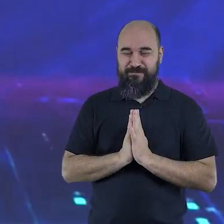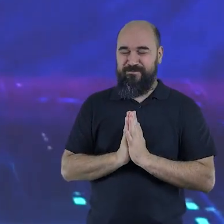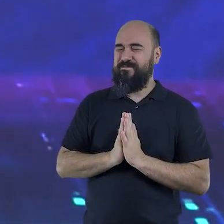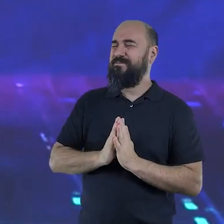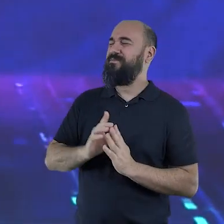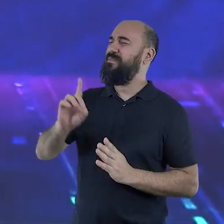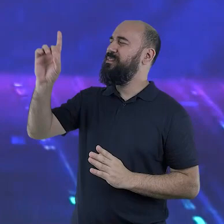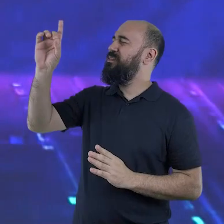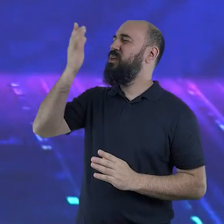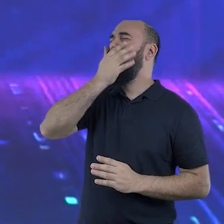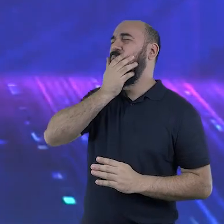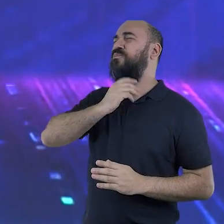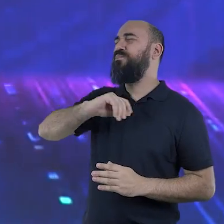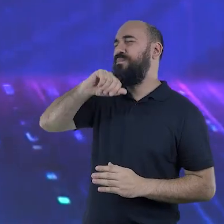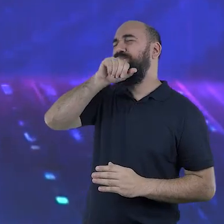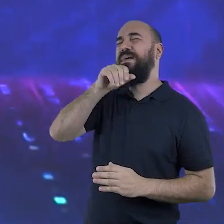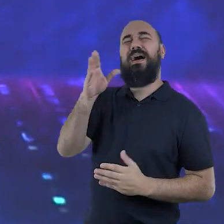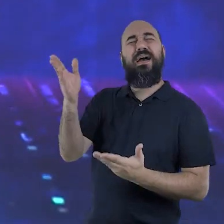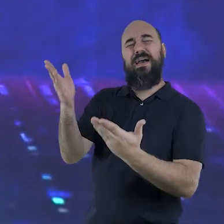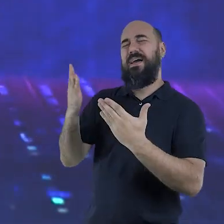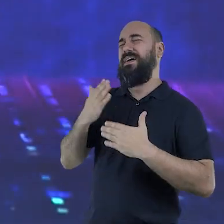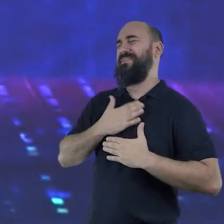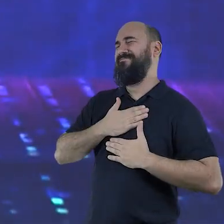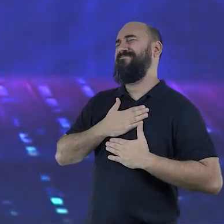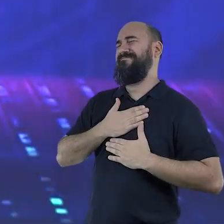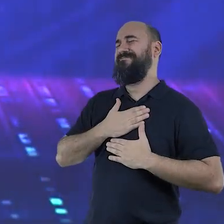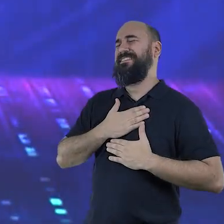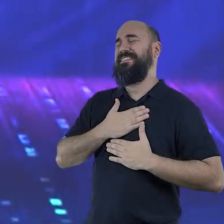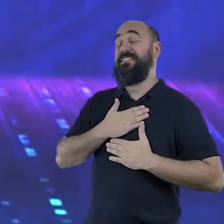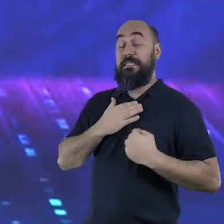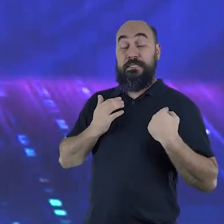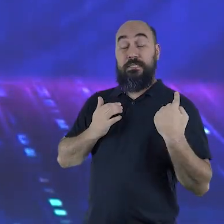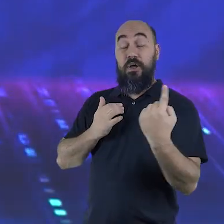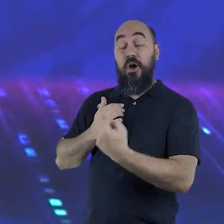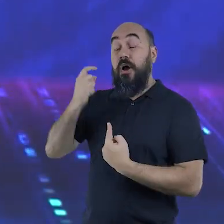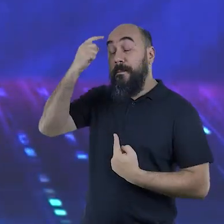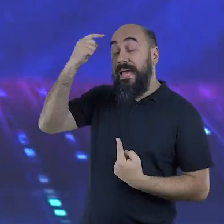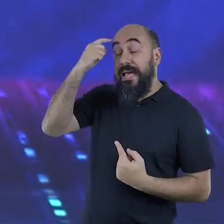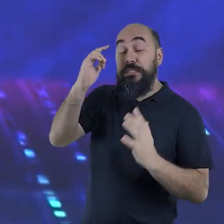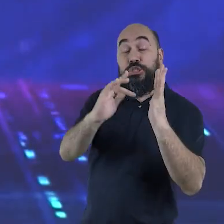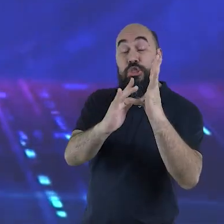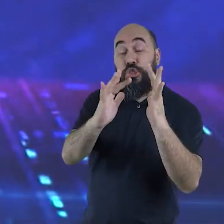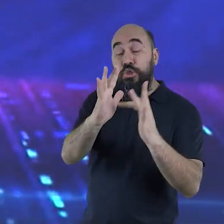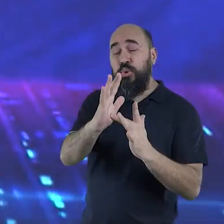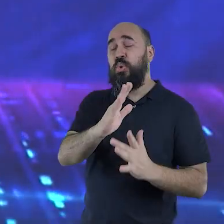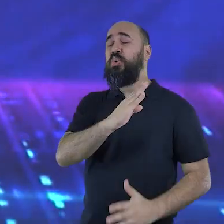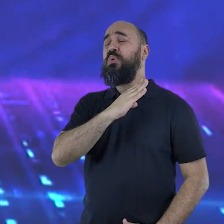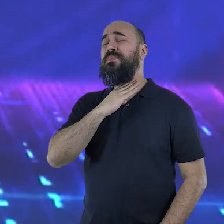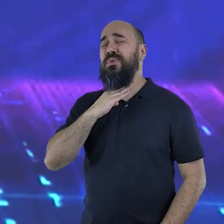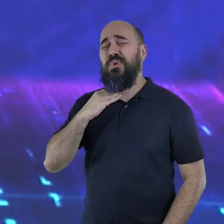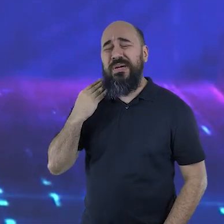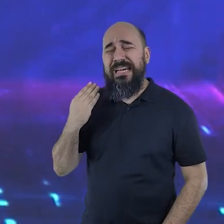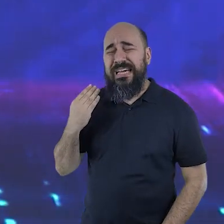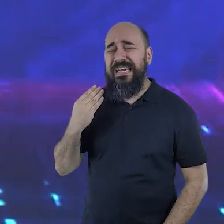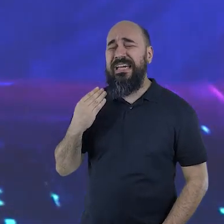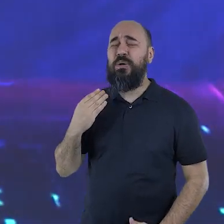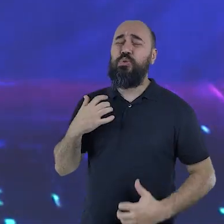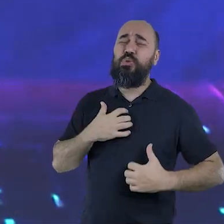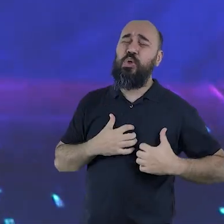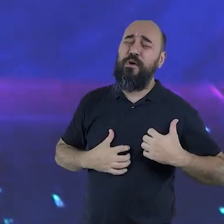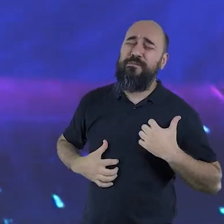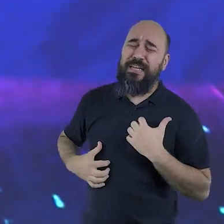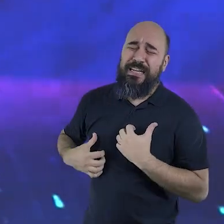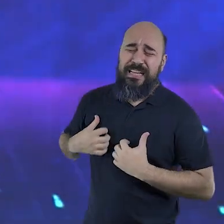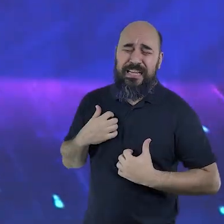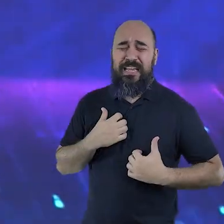orar ao Senhor Deus querido Pai nosso quando nós paramos para pensar no sacrifício